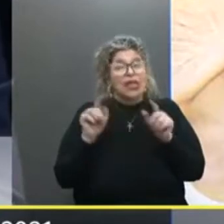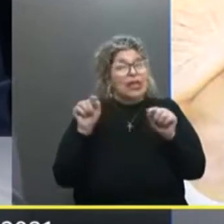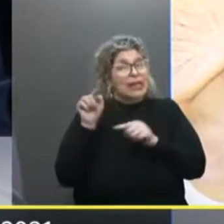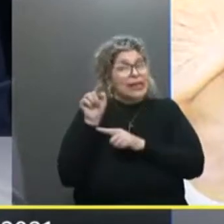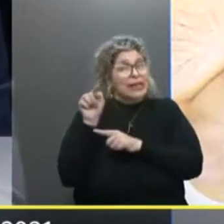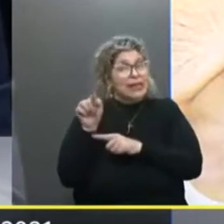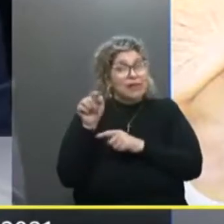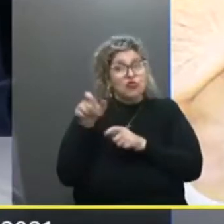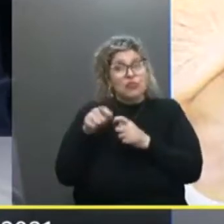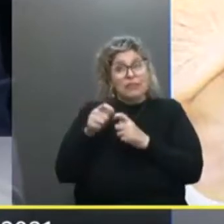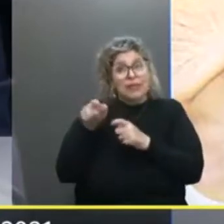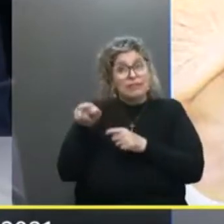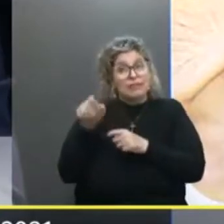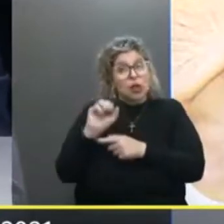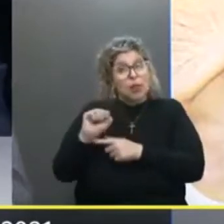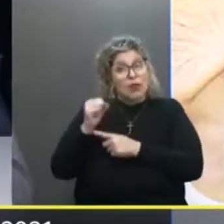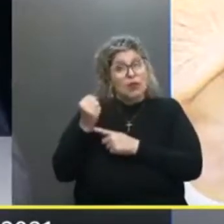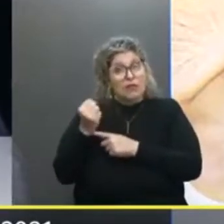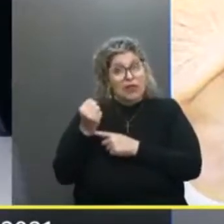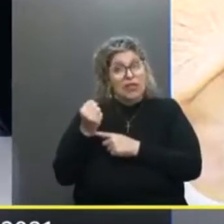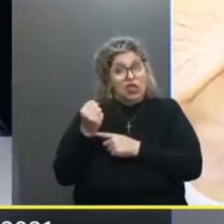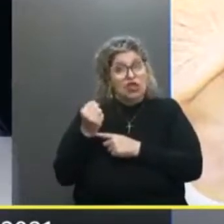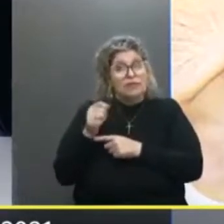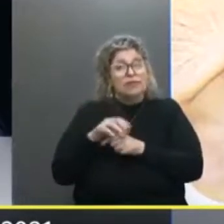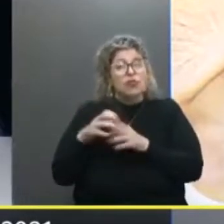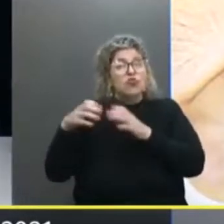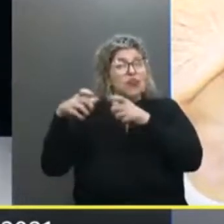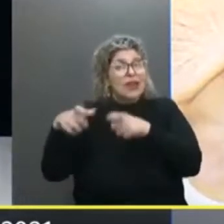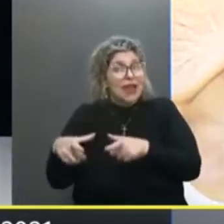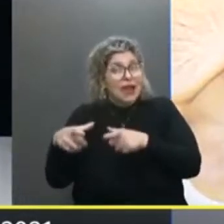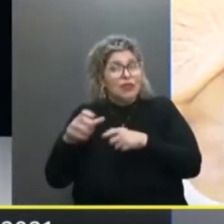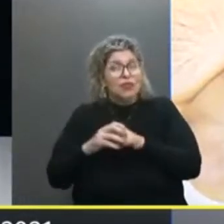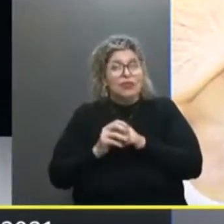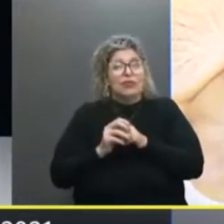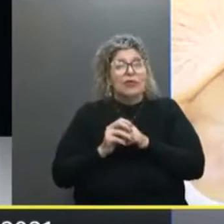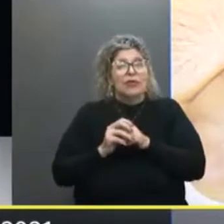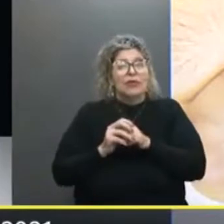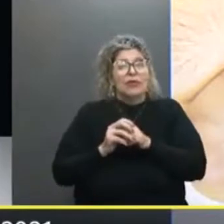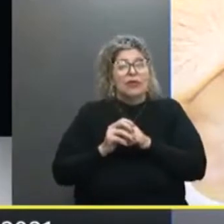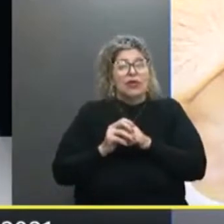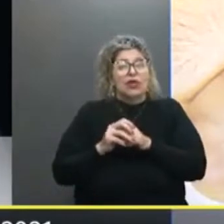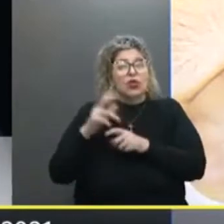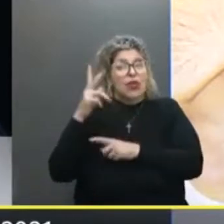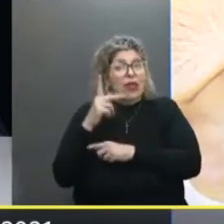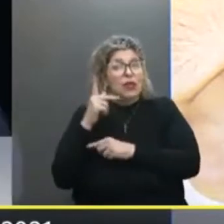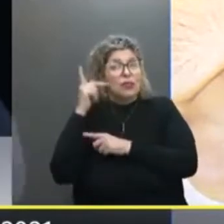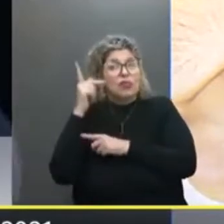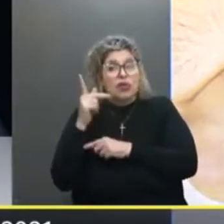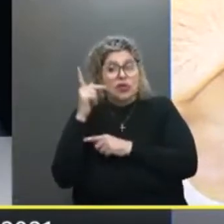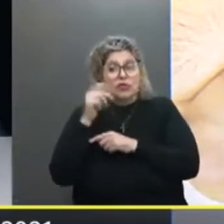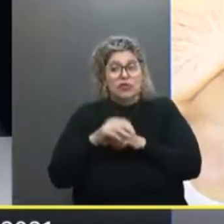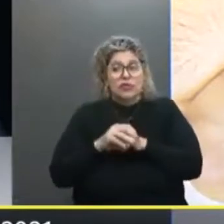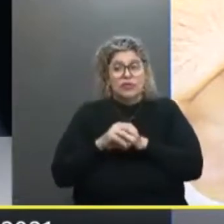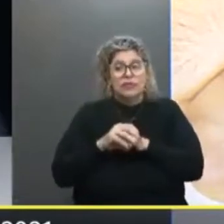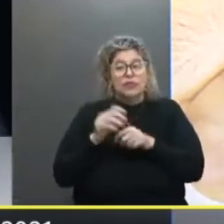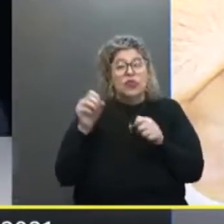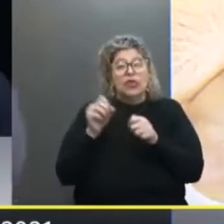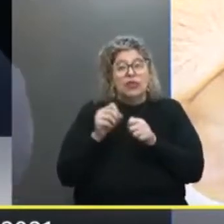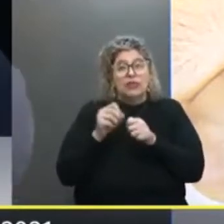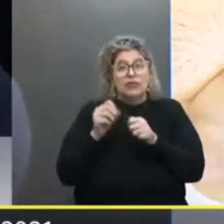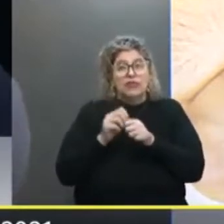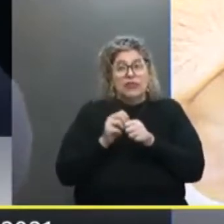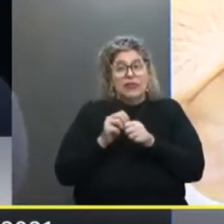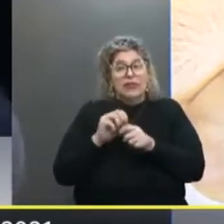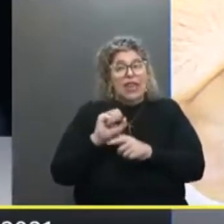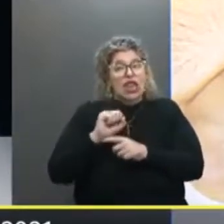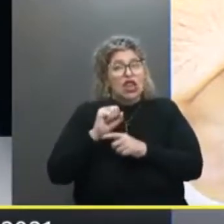aquele Que defende Um ou outro lado De um balanço E um espectro político E o que nós fizemos Nós fizemos